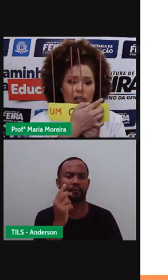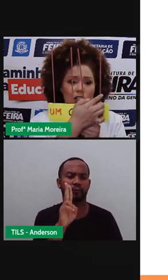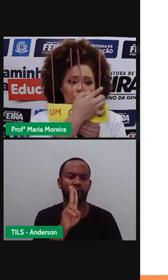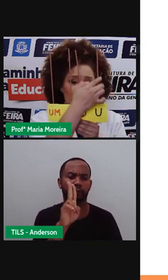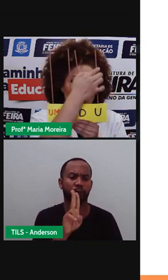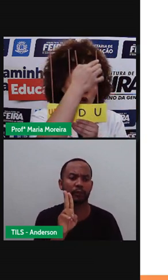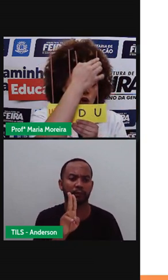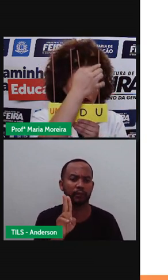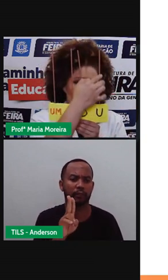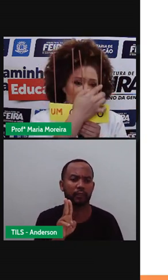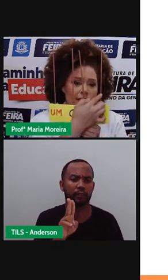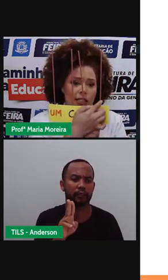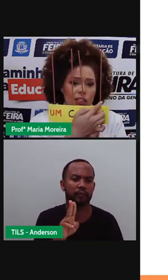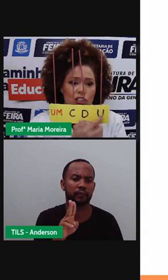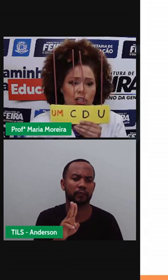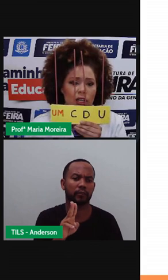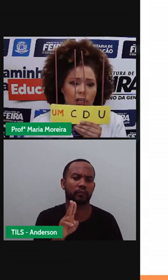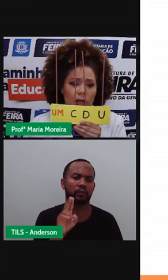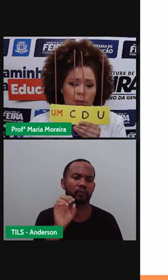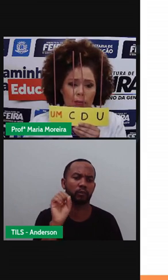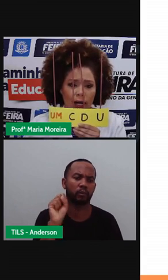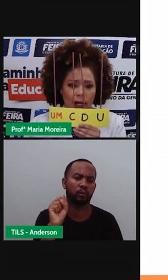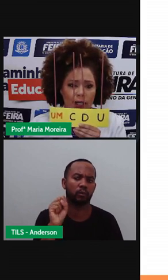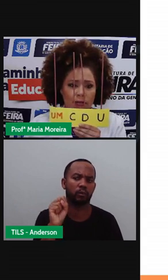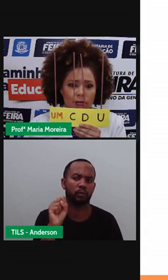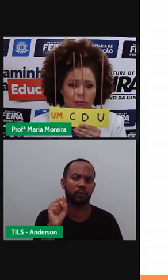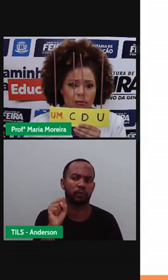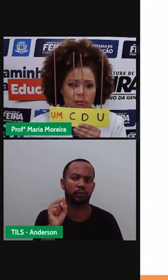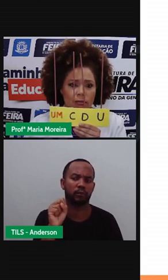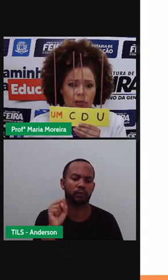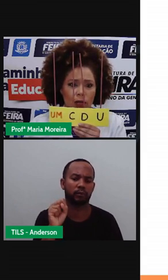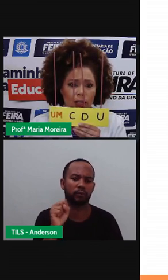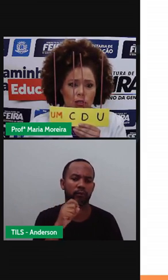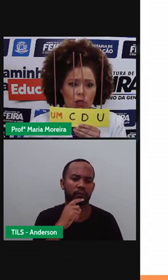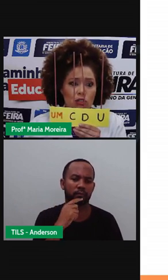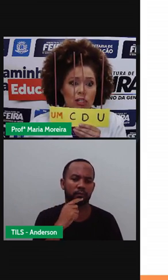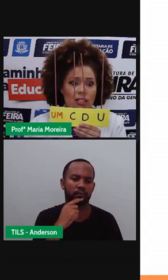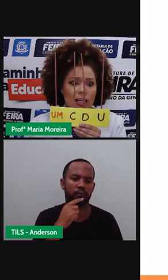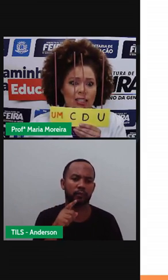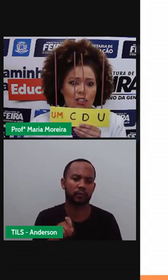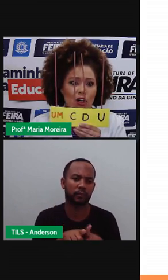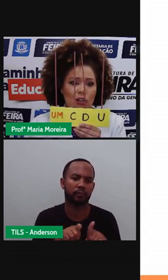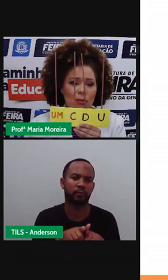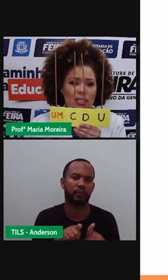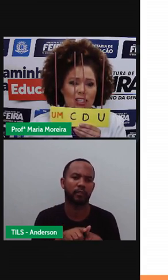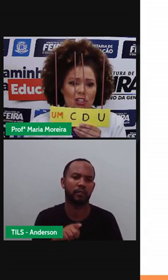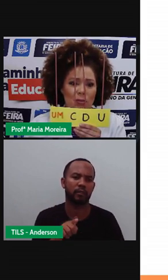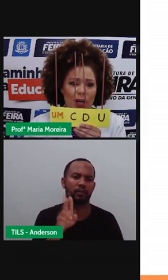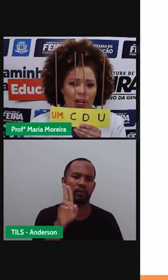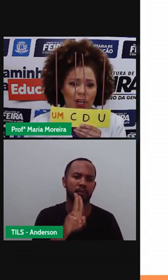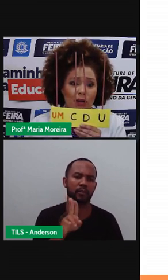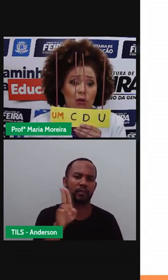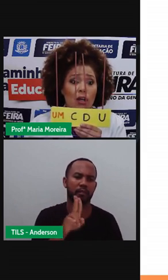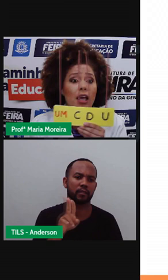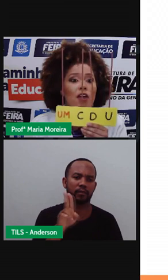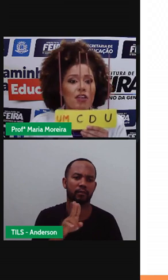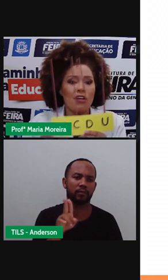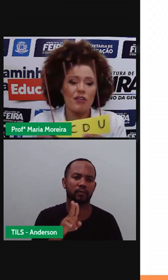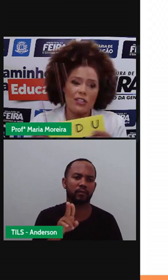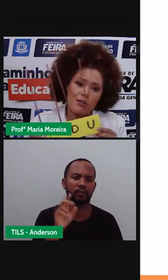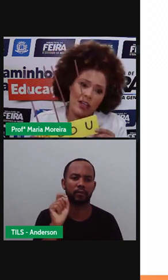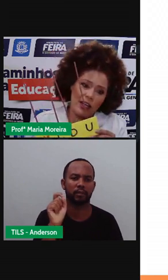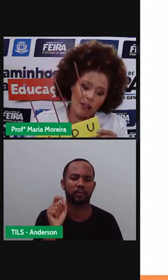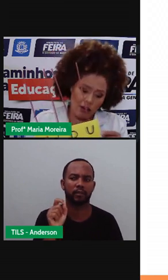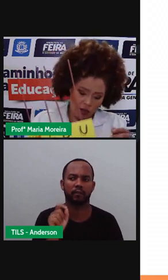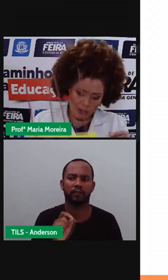Na unidade. Oito massinhas de macarrão. Não é isso? E utilizando essas oito massinhas de macarrão, eu